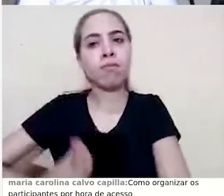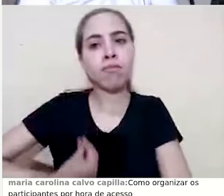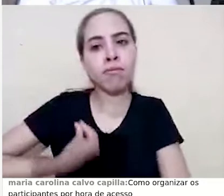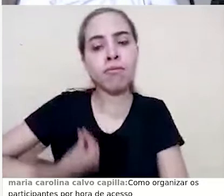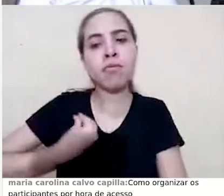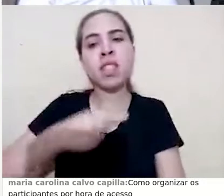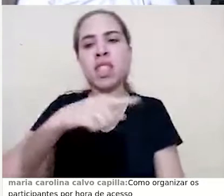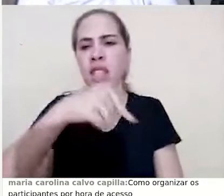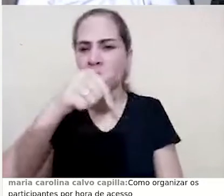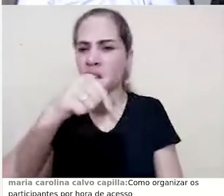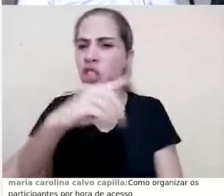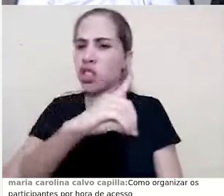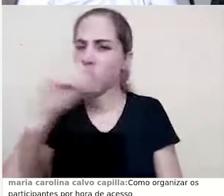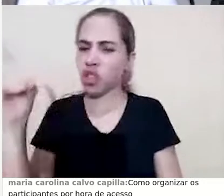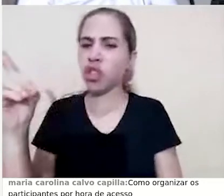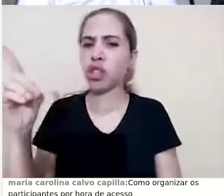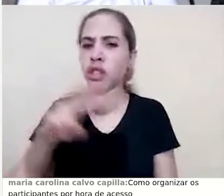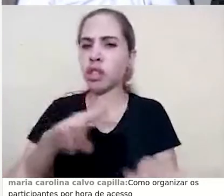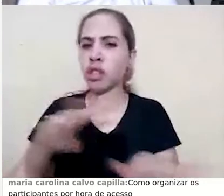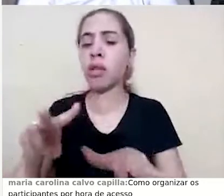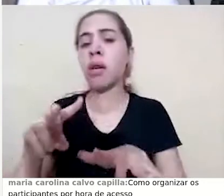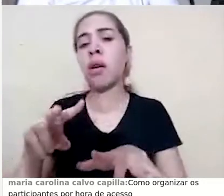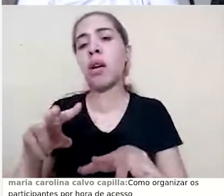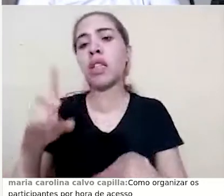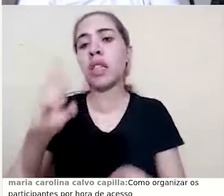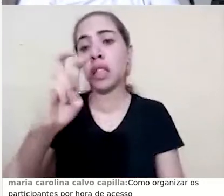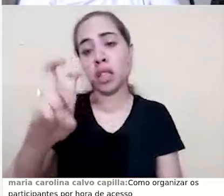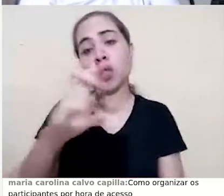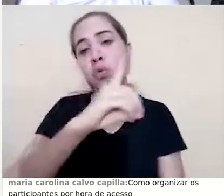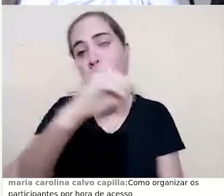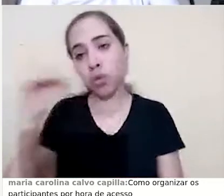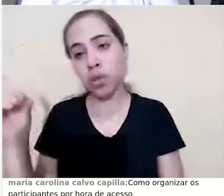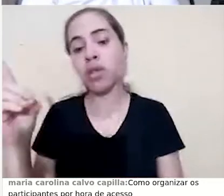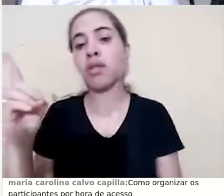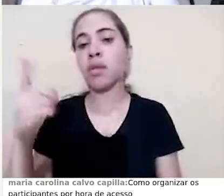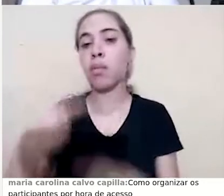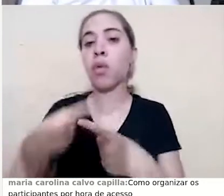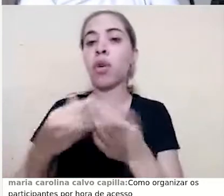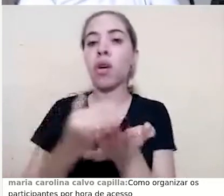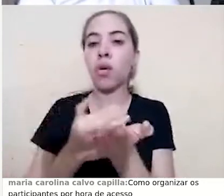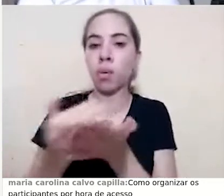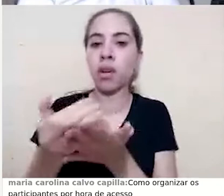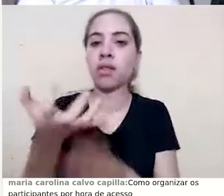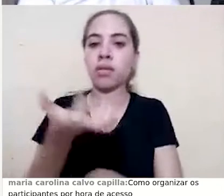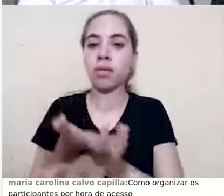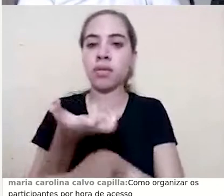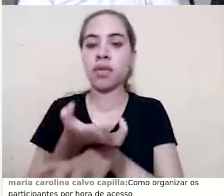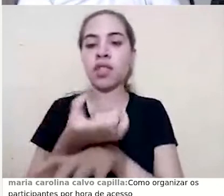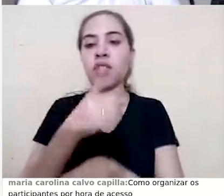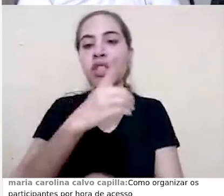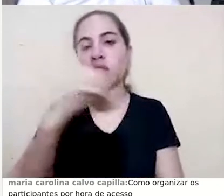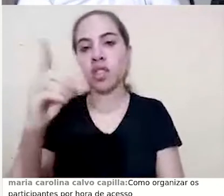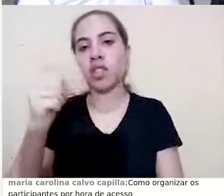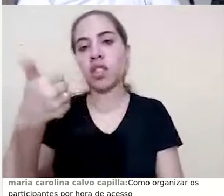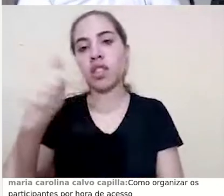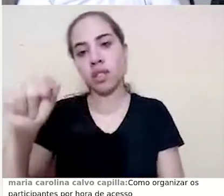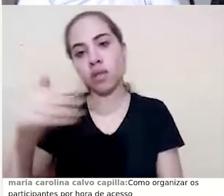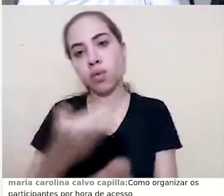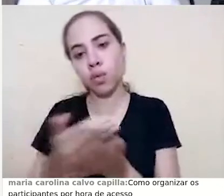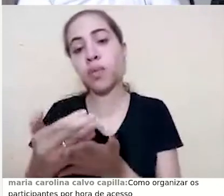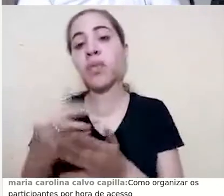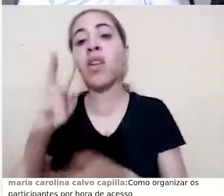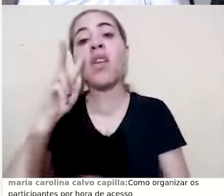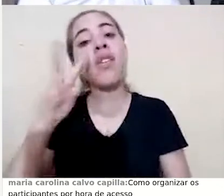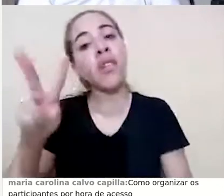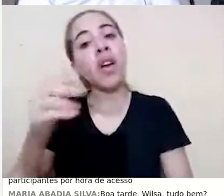aqui, porque, aliás, vou deixar cinco dias, que é o início da disciplina. Começou dia 17. Então, eu vejo que a maioria